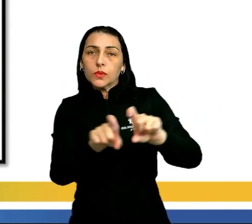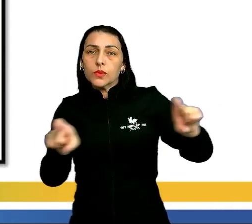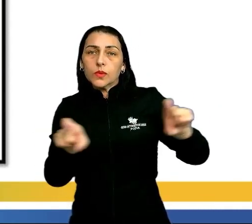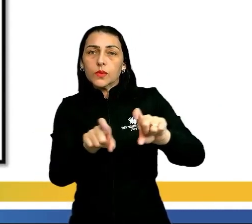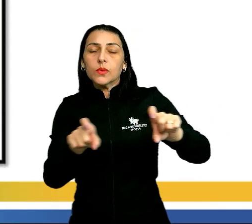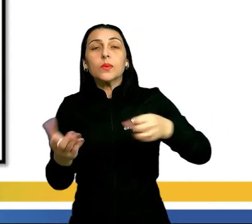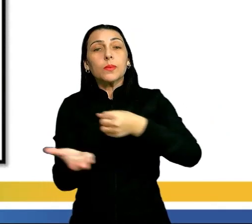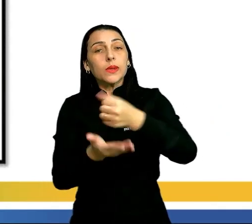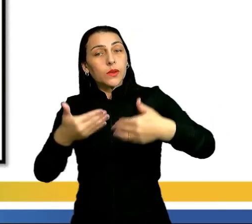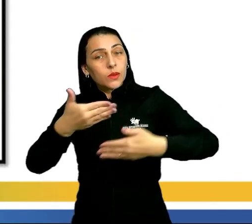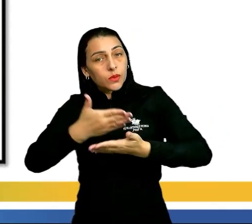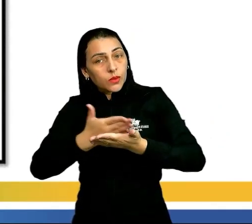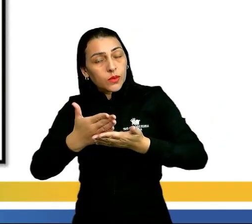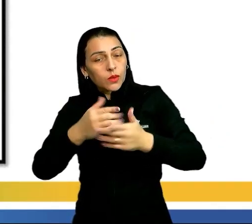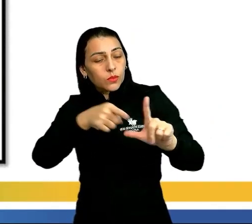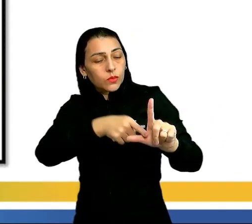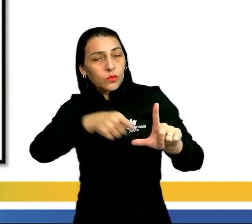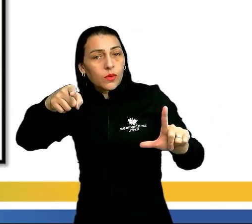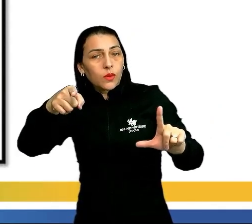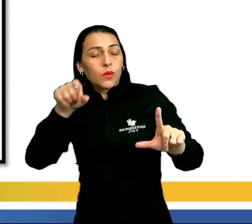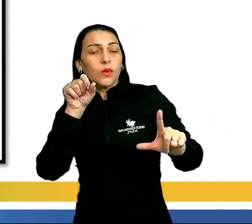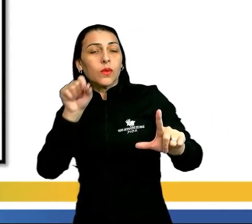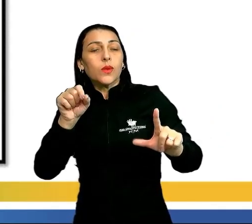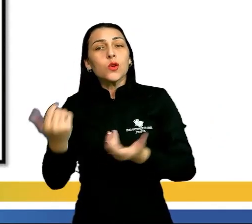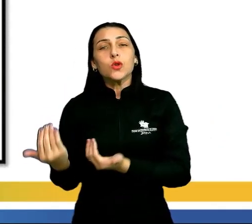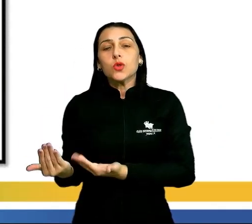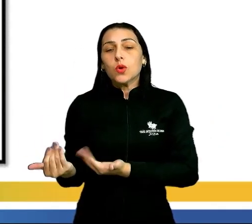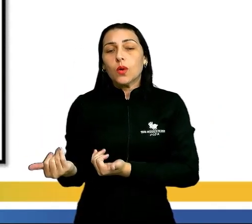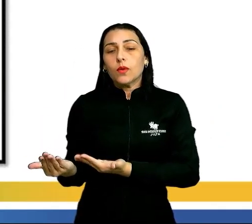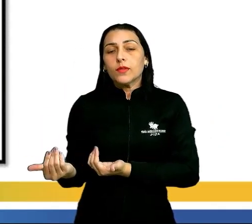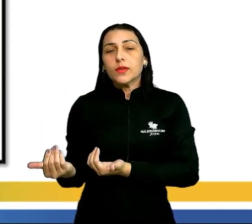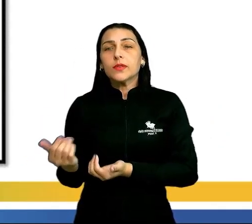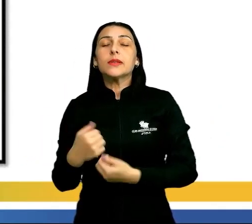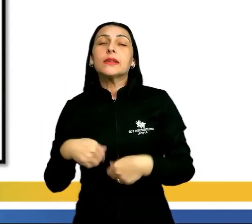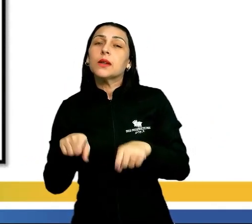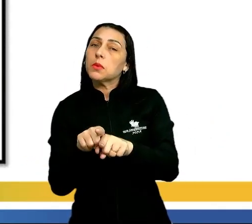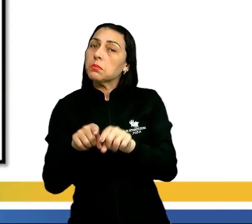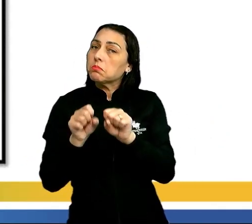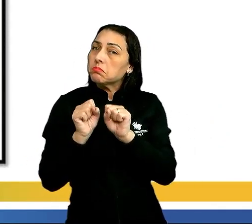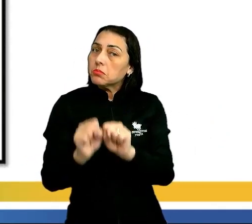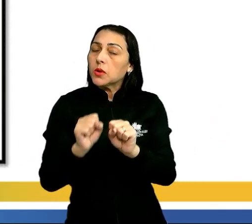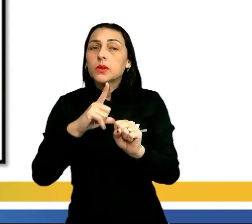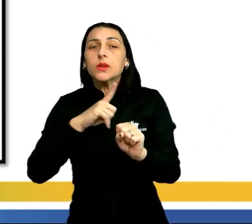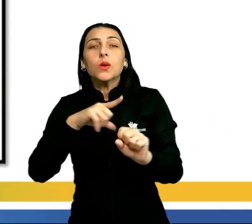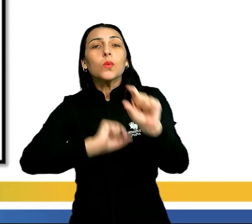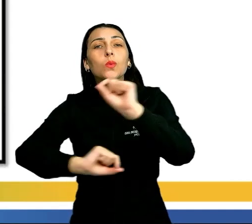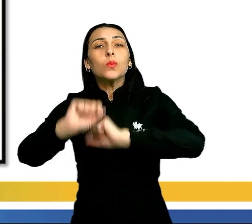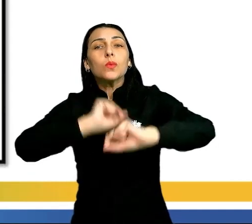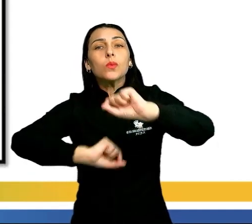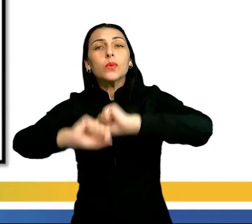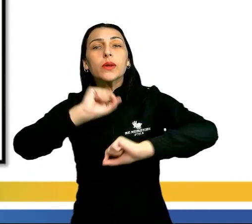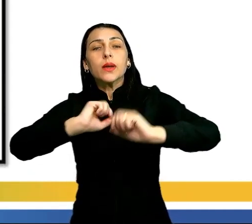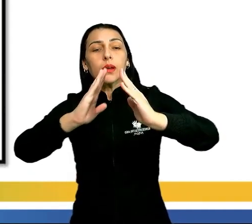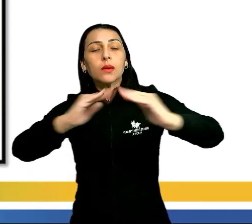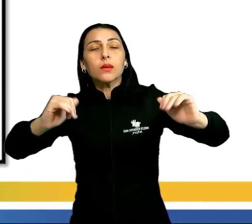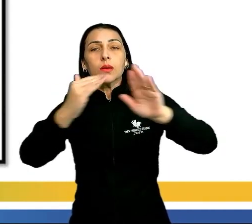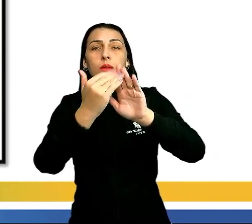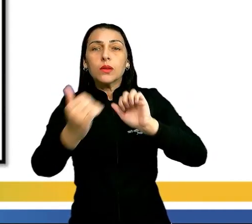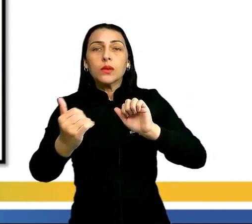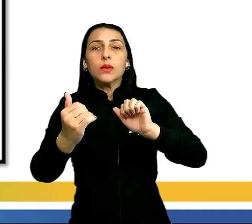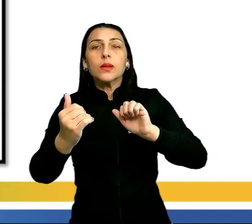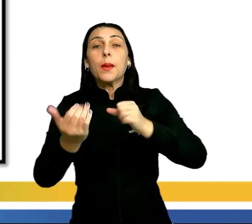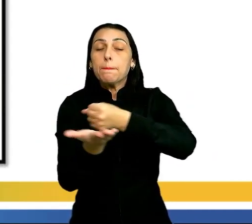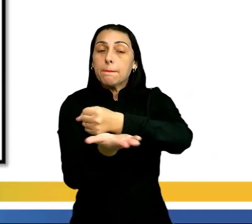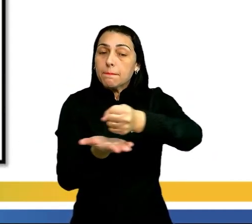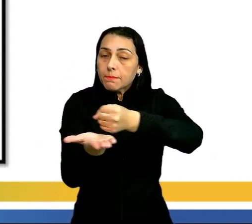parte inicial do gráfico, a gente chama de jovens. Essa parte da pirâmide etária também pode ser chamada